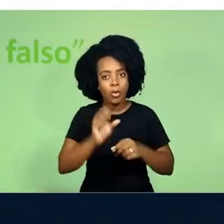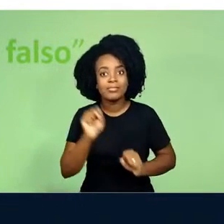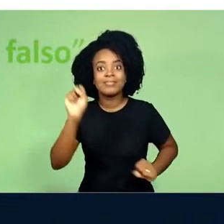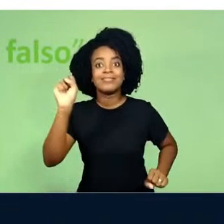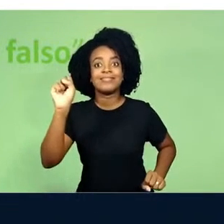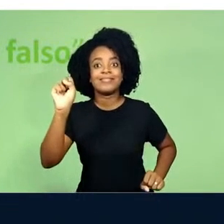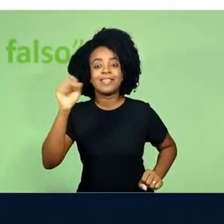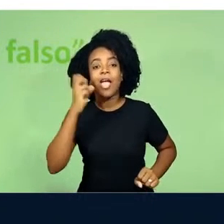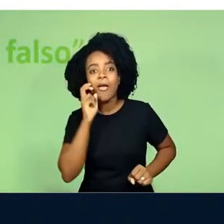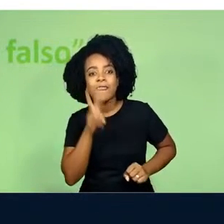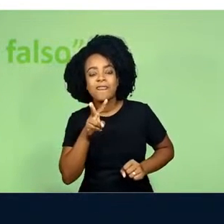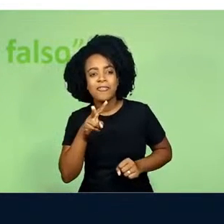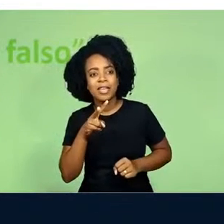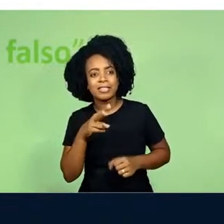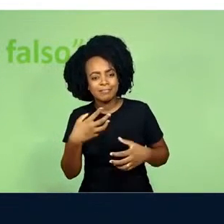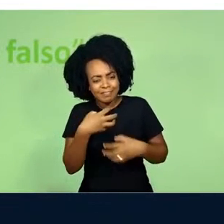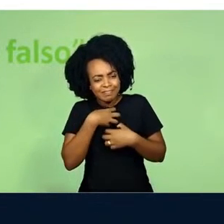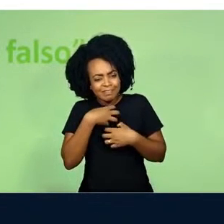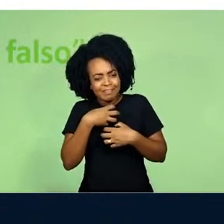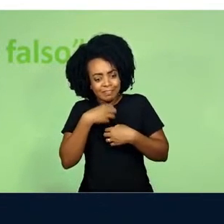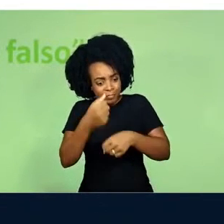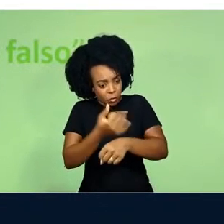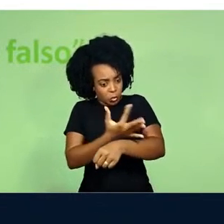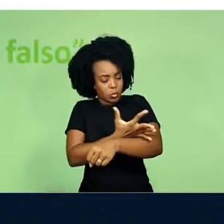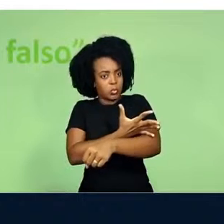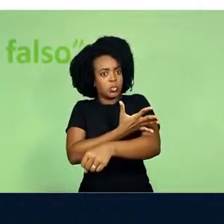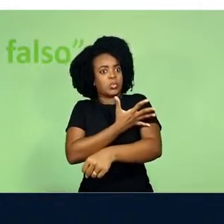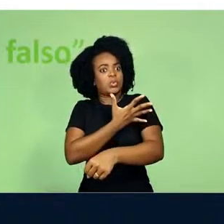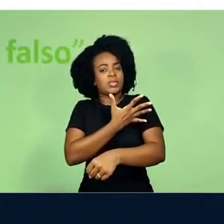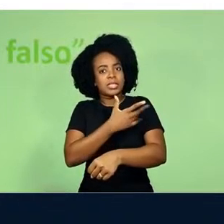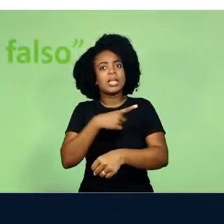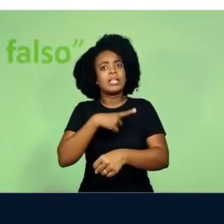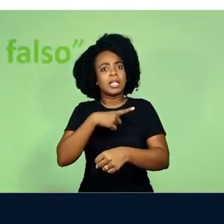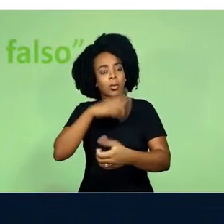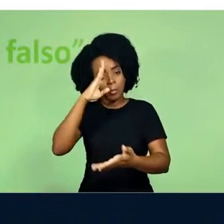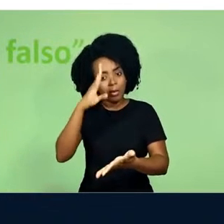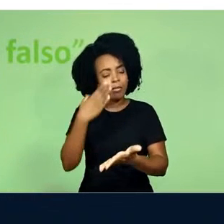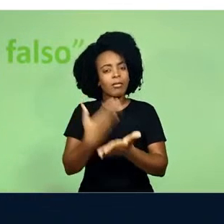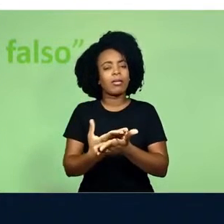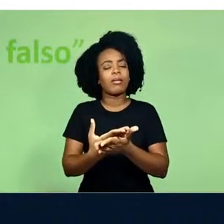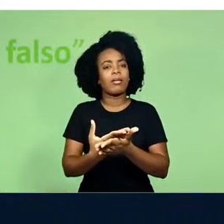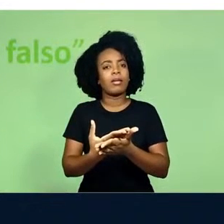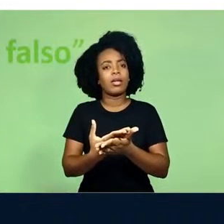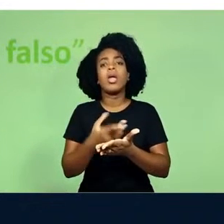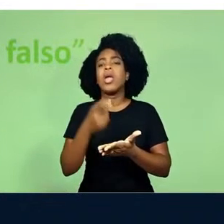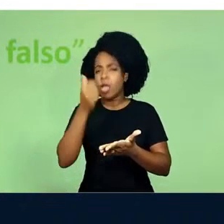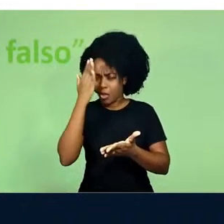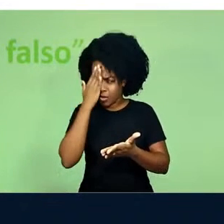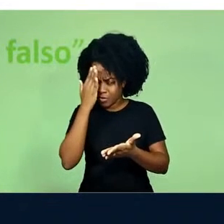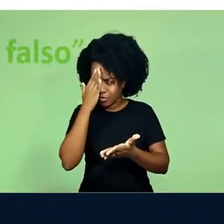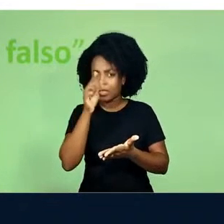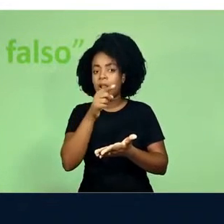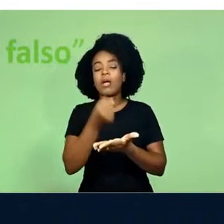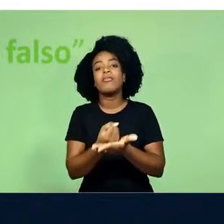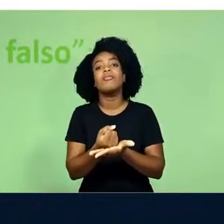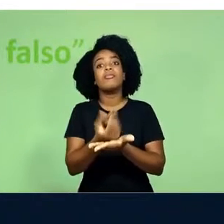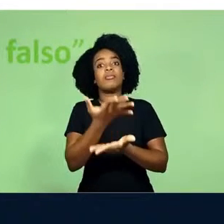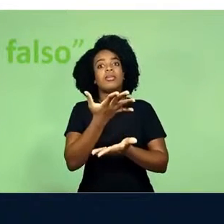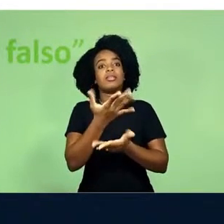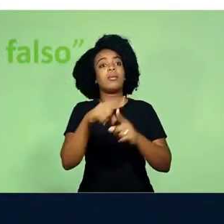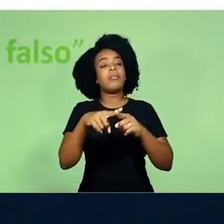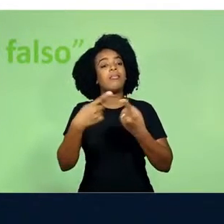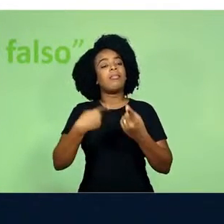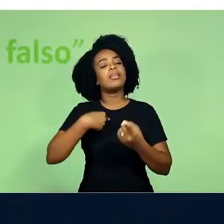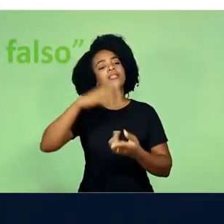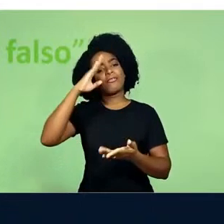valores ou emoções ou concepções de mundo que, mesmo sendo uma ficção, nós a